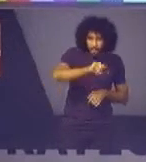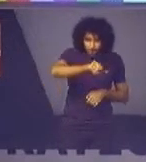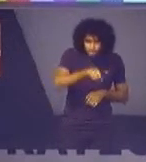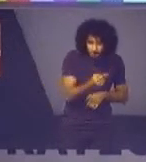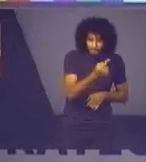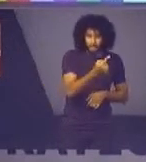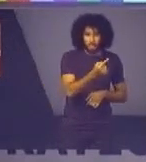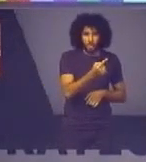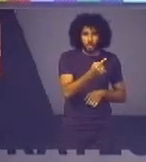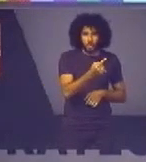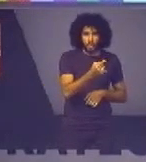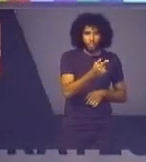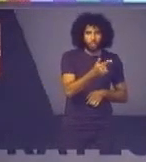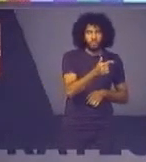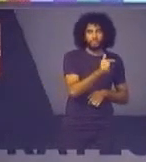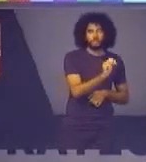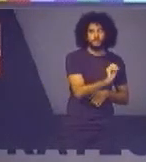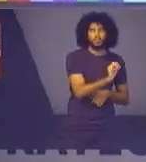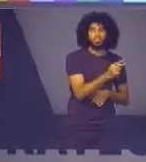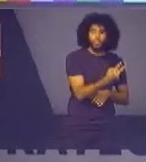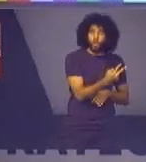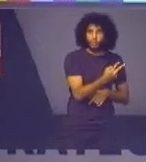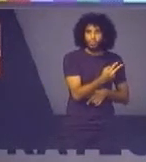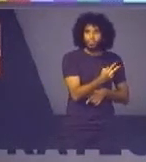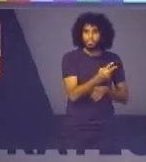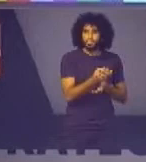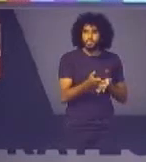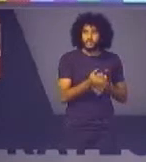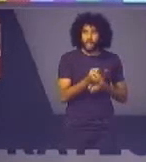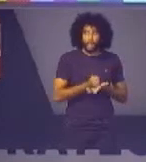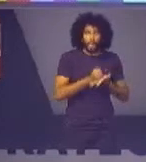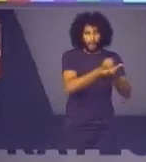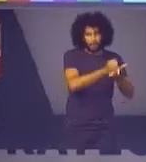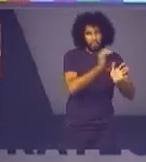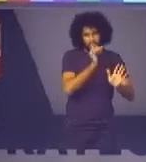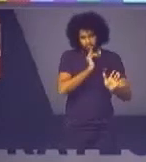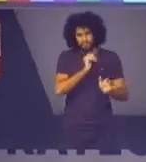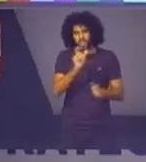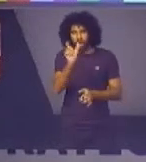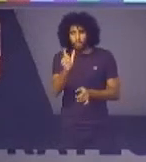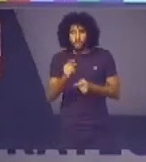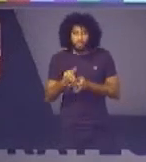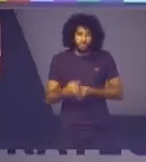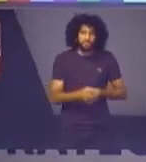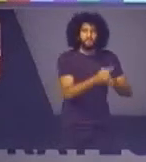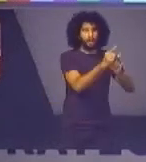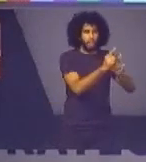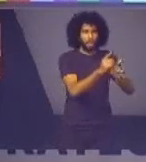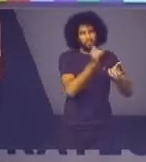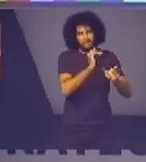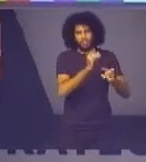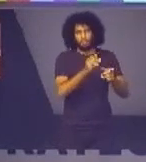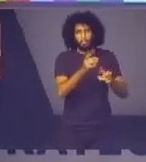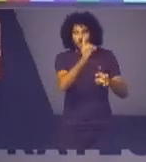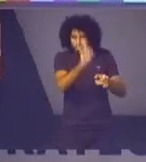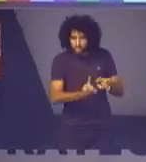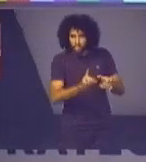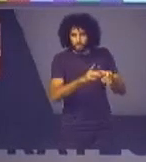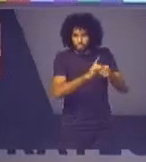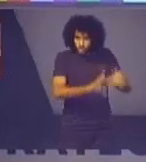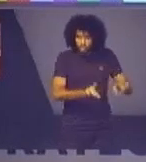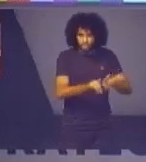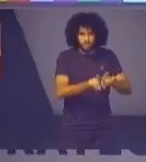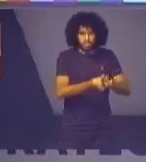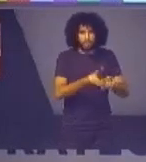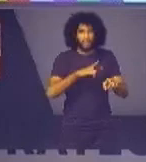202 atendimentos isso significa que uma pessoa vai buscar o direito do divórcio mas ela também já vai buscar